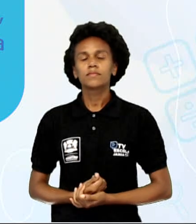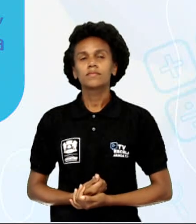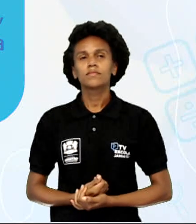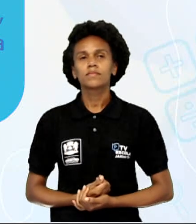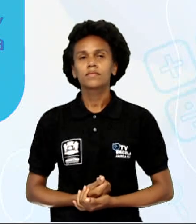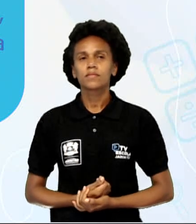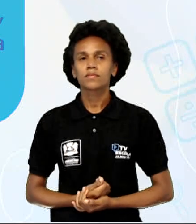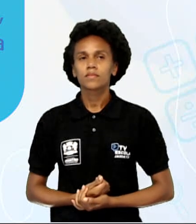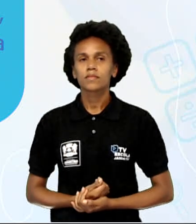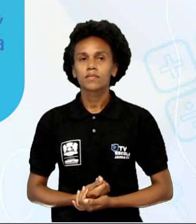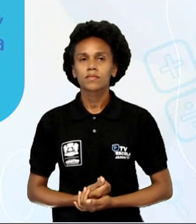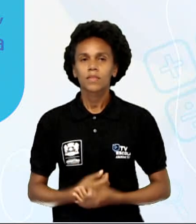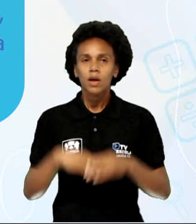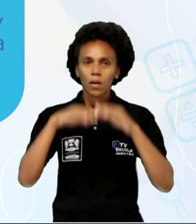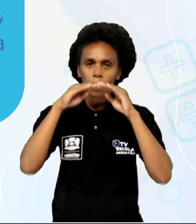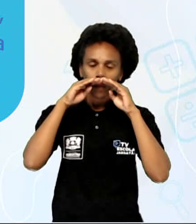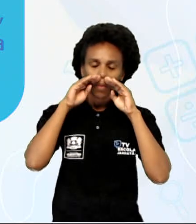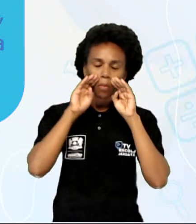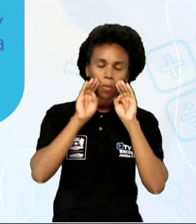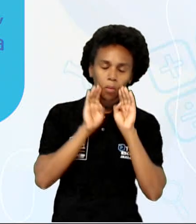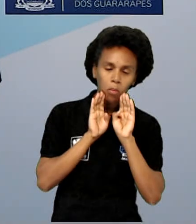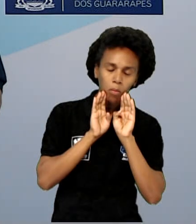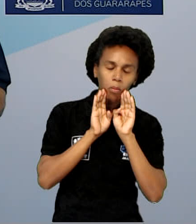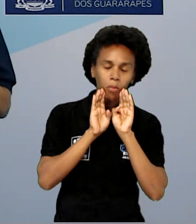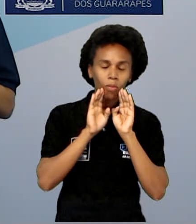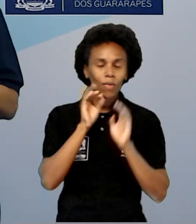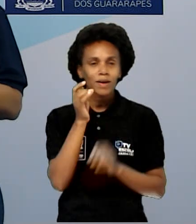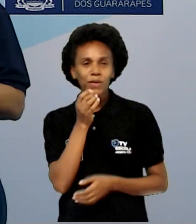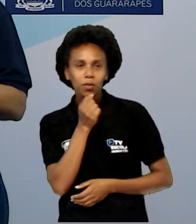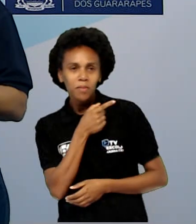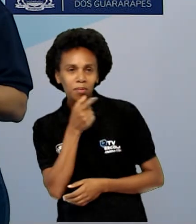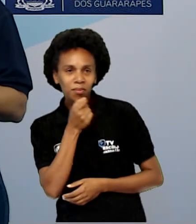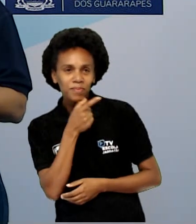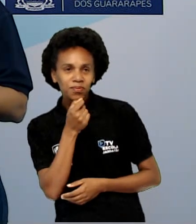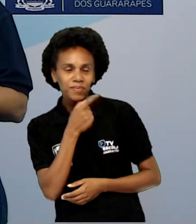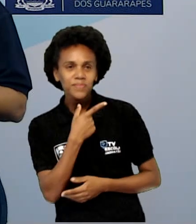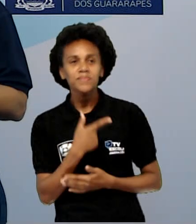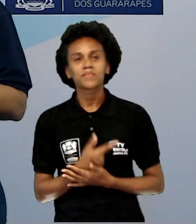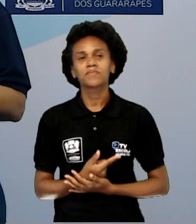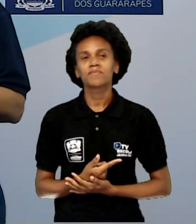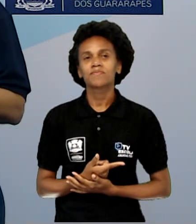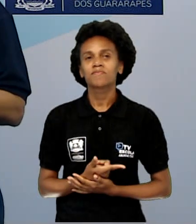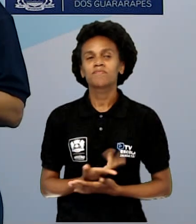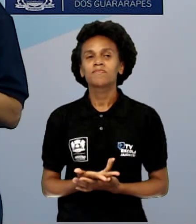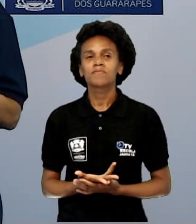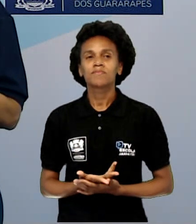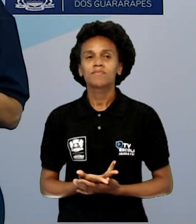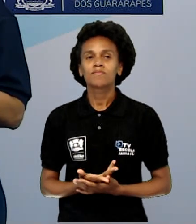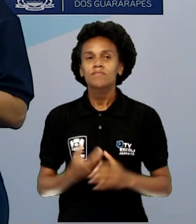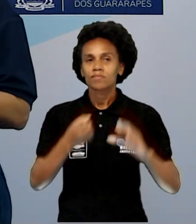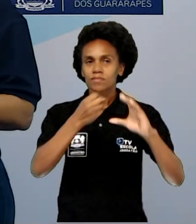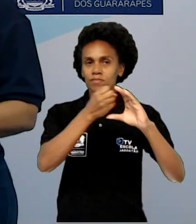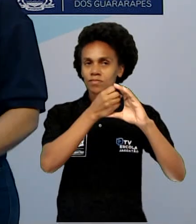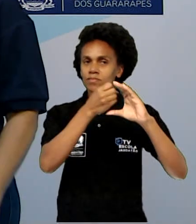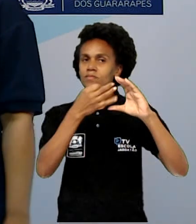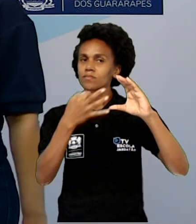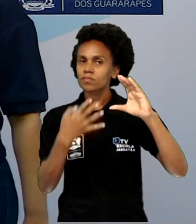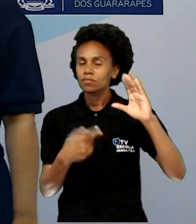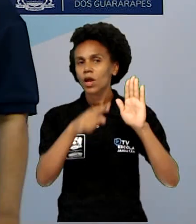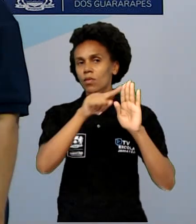A tragédia e comédia são os destaques, né? Nos gêneros do texto teatral, eles se classificam aí. As